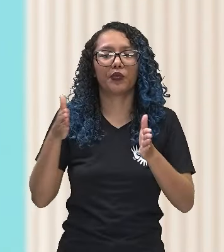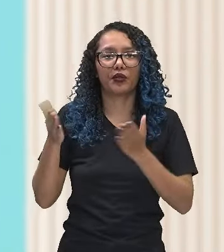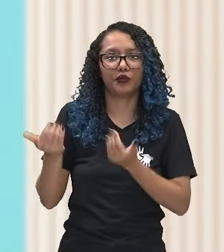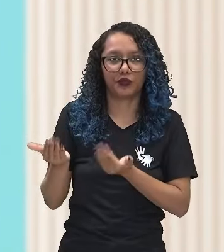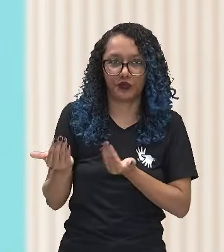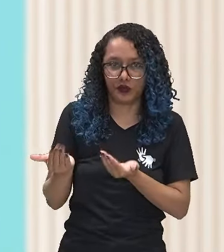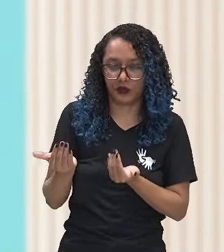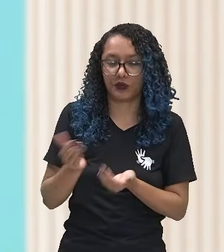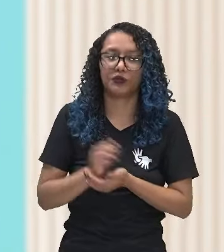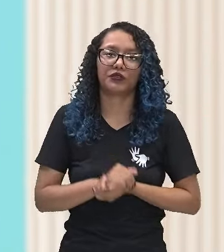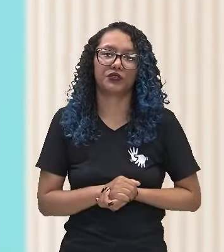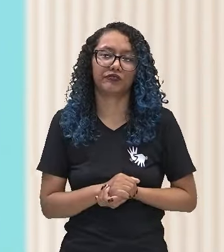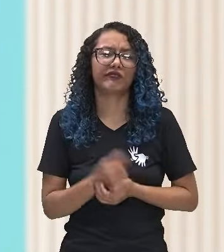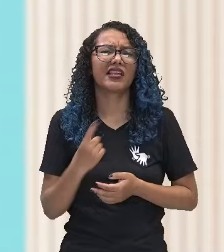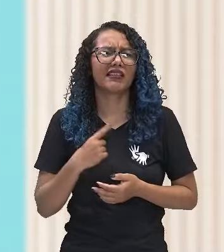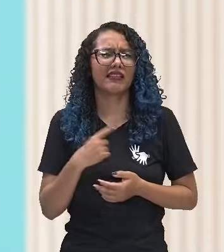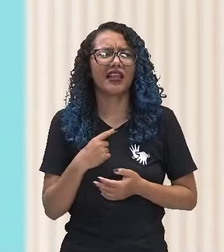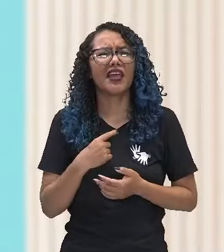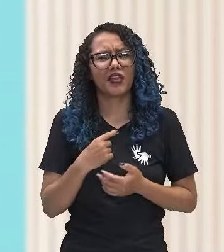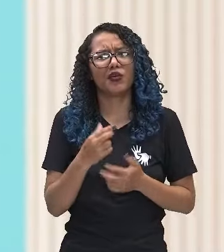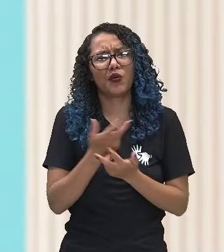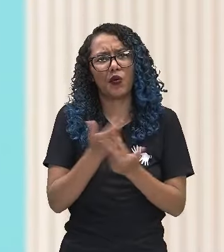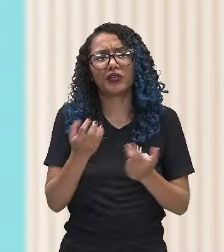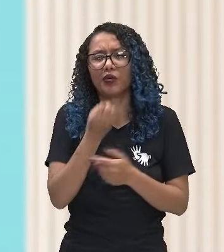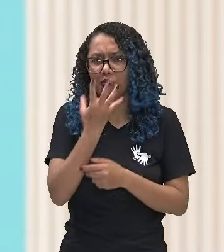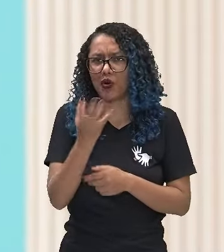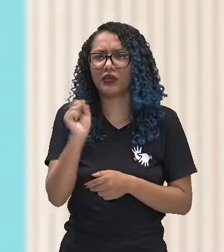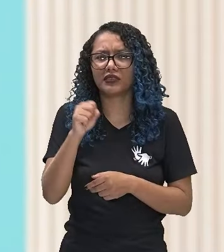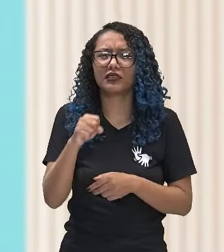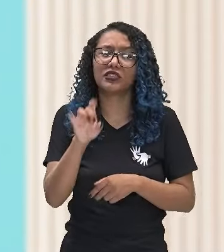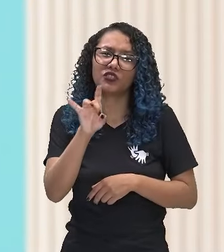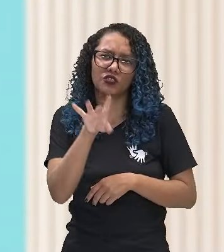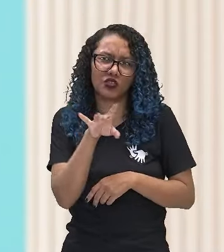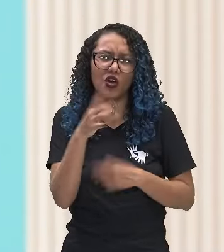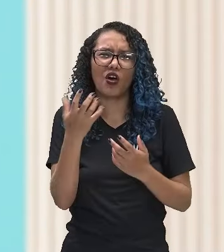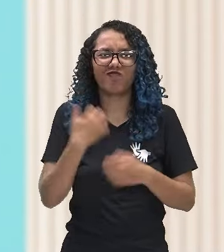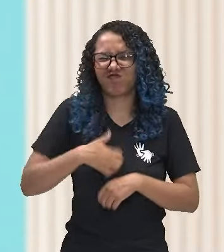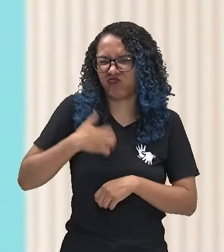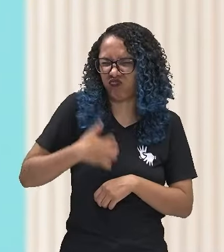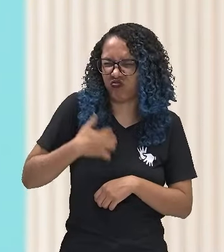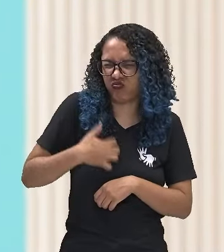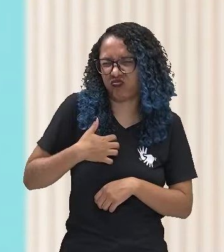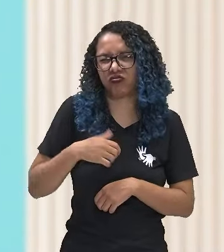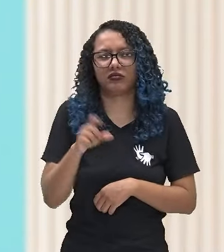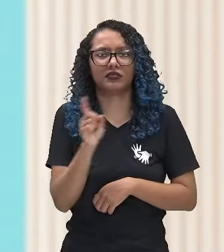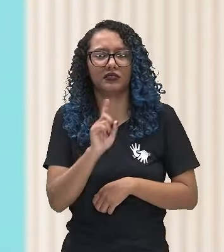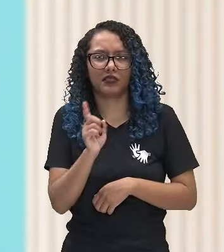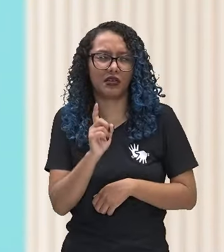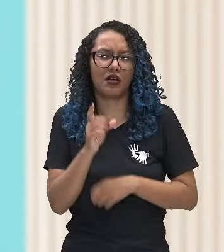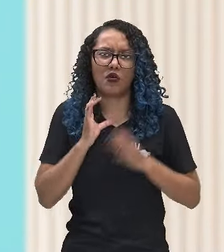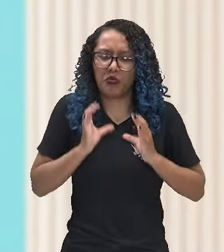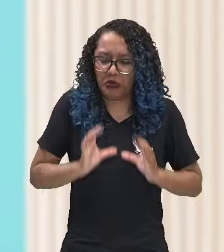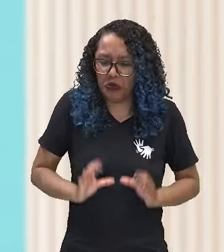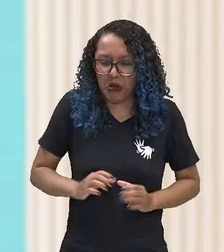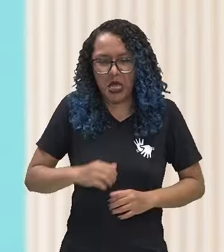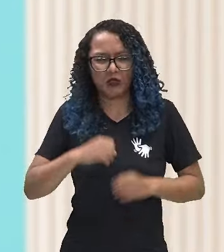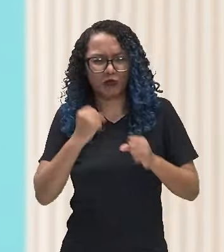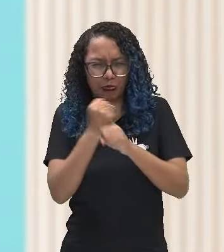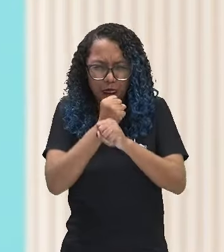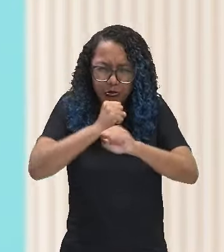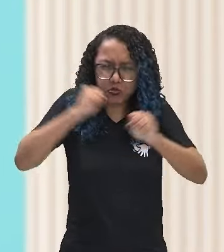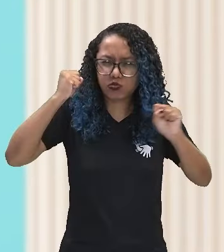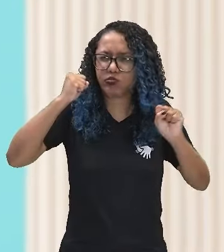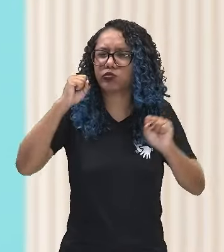Lógico que existem muitas coisas boas também, não é somente questão de irritabilidade, de comportamentos agressivos,